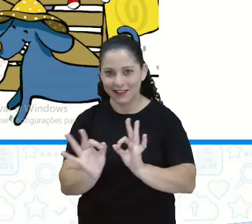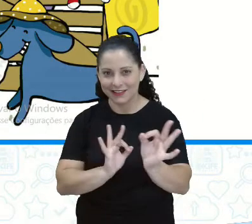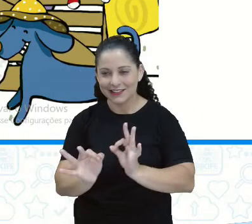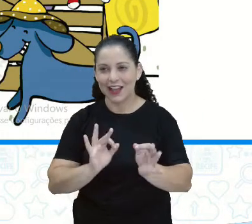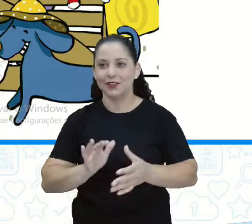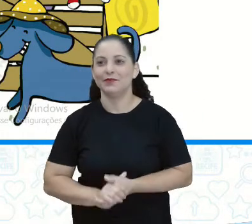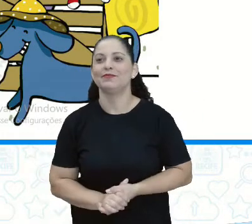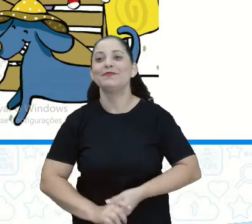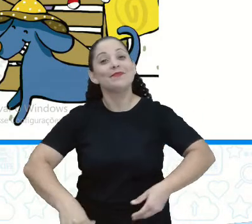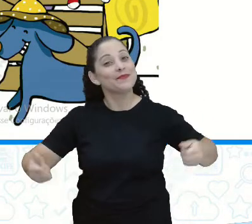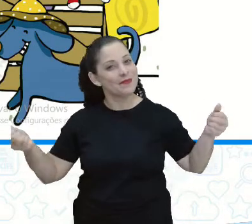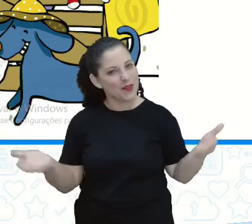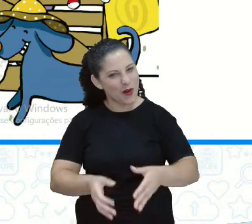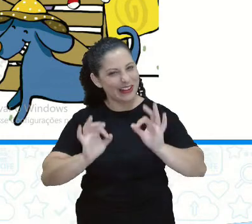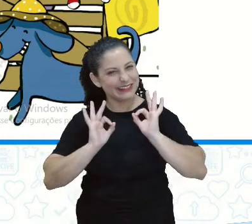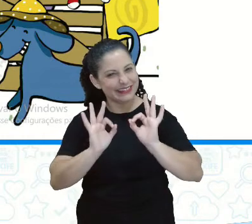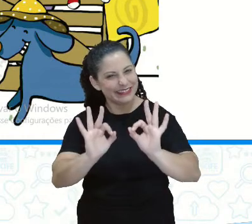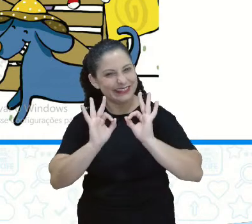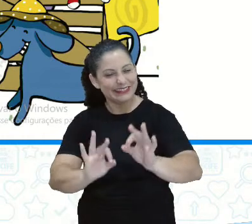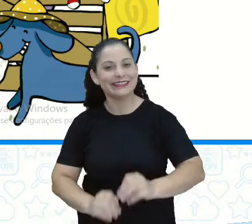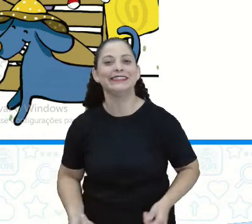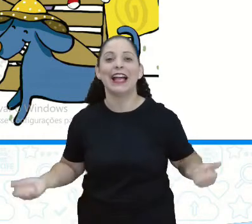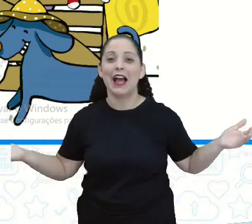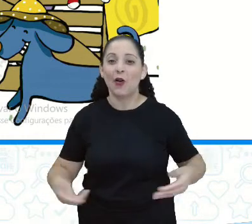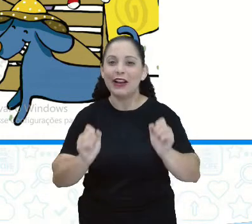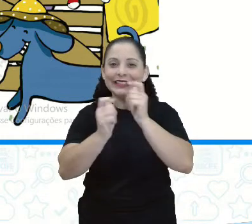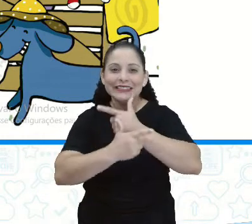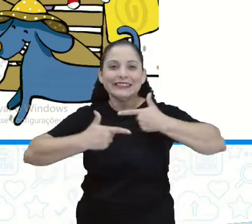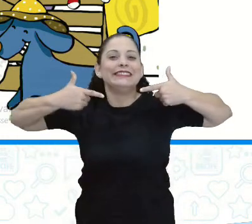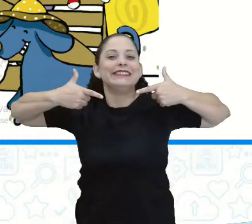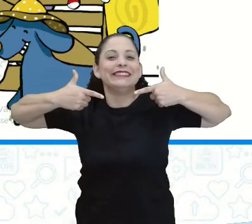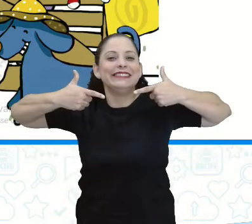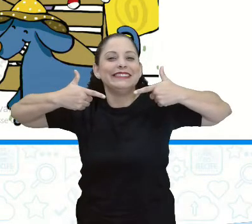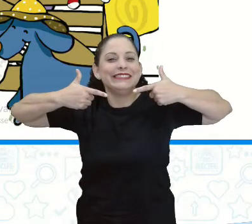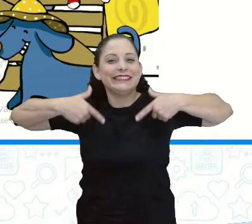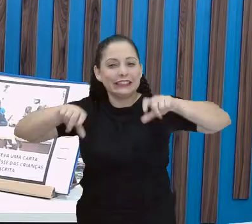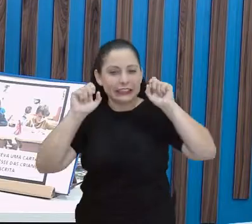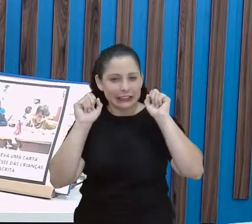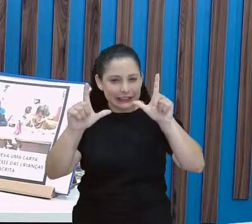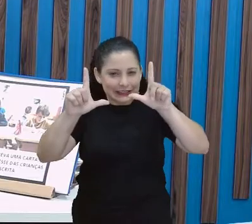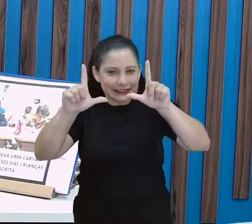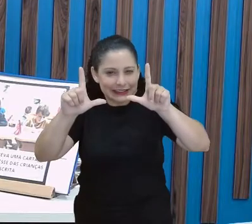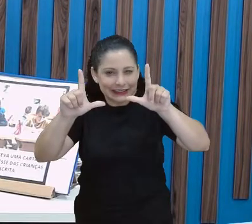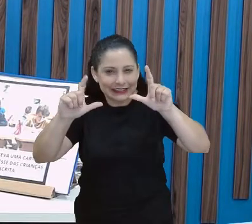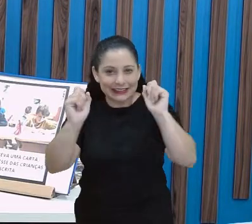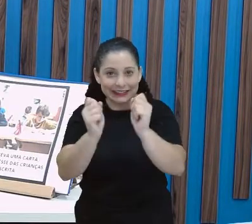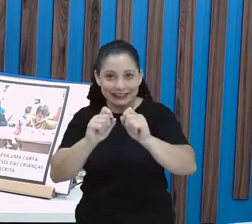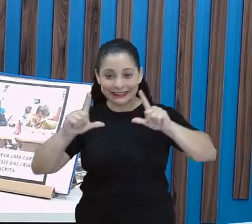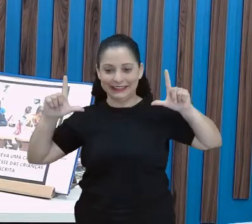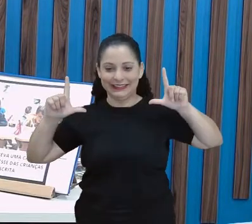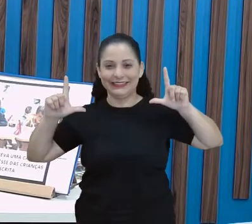Muito bem Digam X Clique X